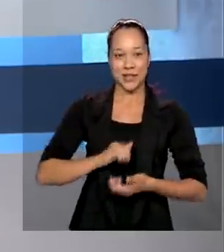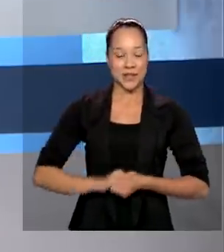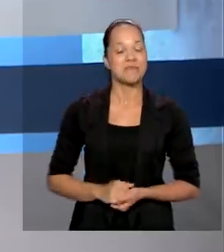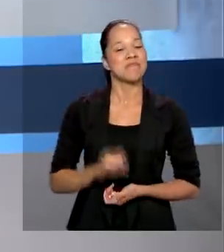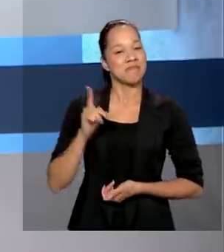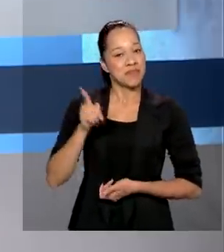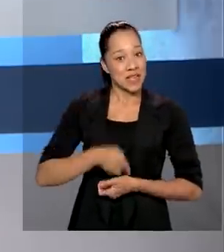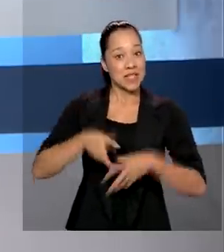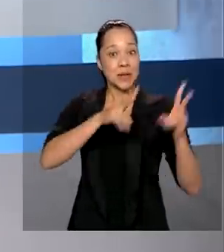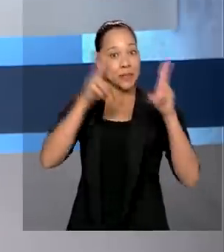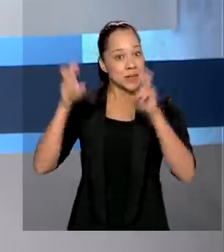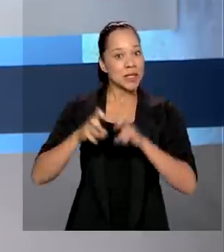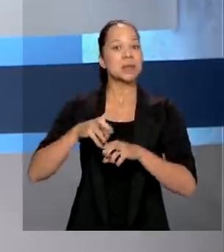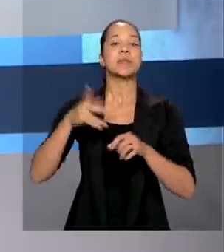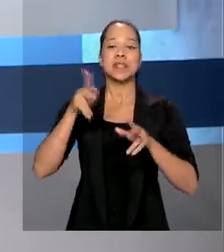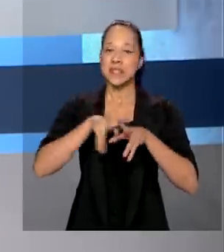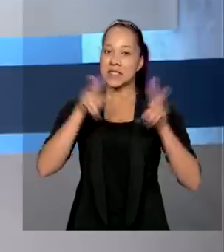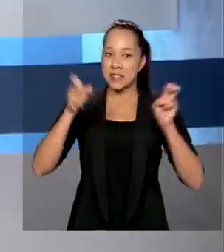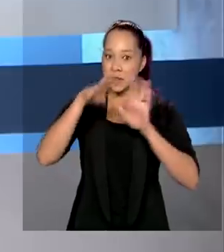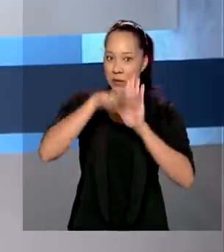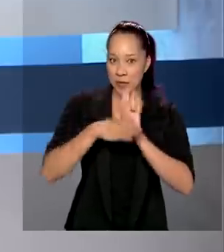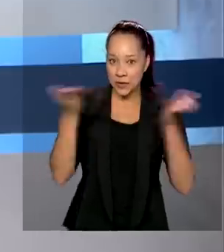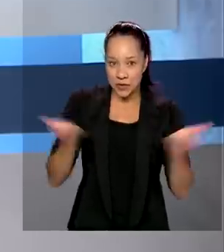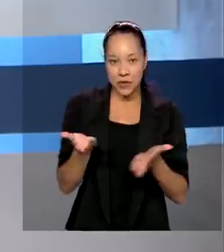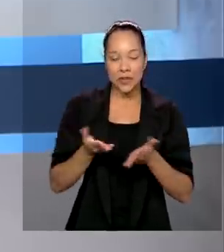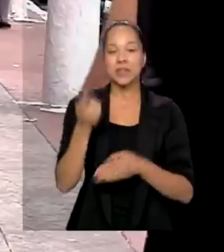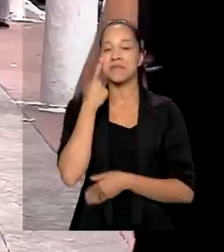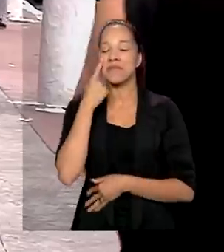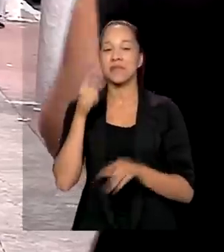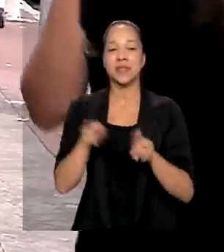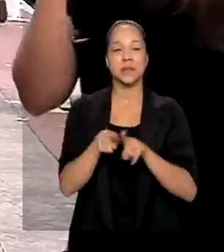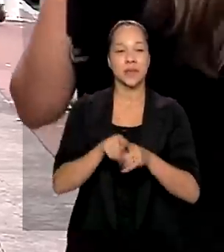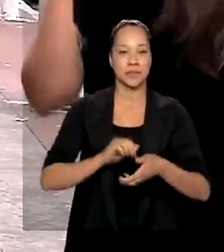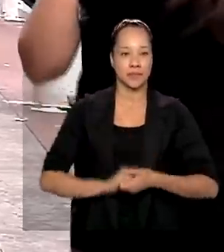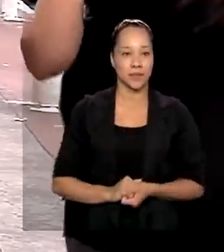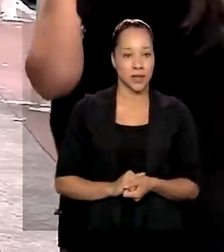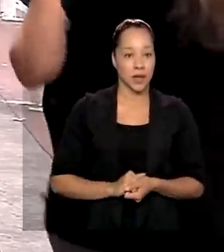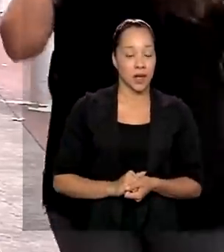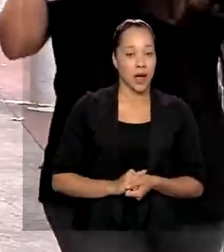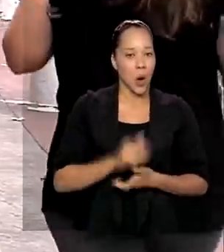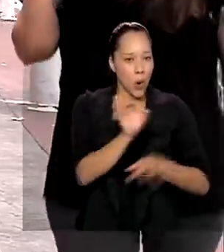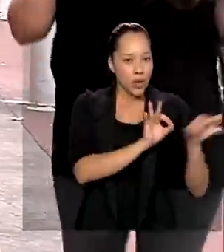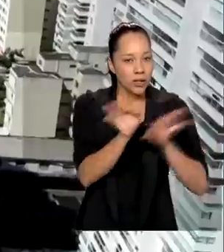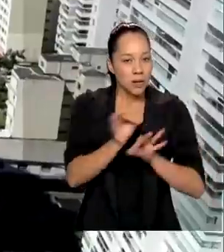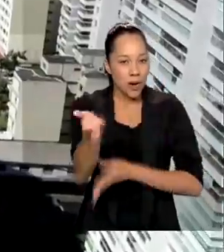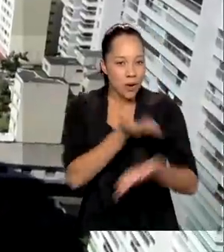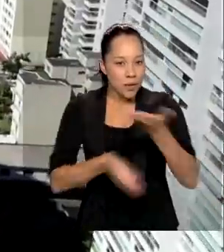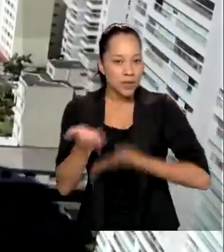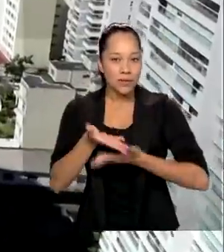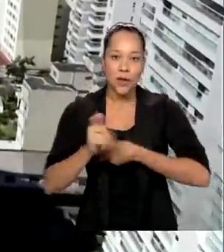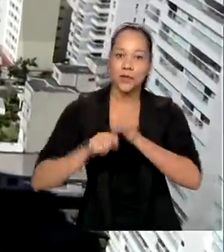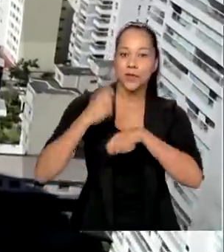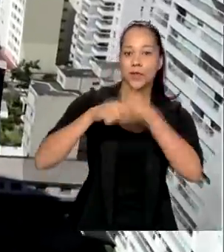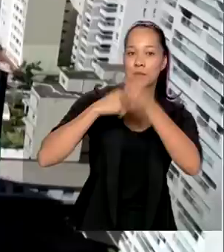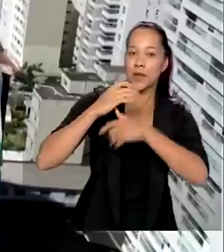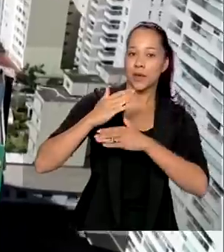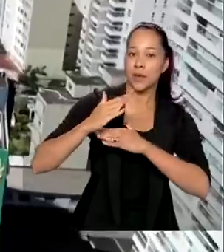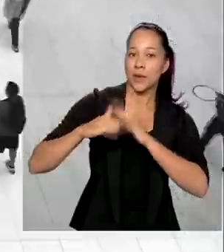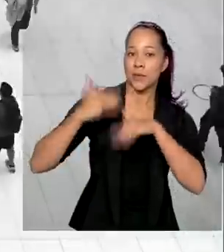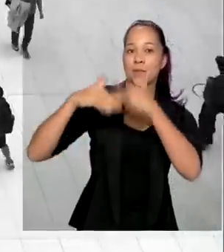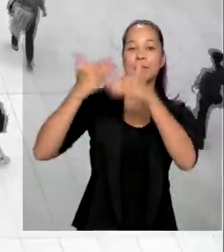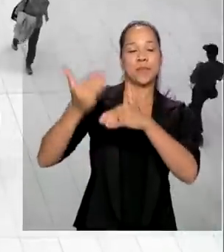Esse é um dos assuntos desta edição e você vai ver também. Organização para a Cooperação e Desenvolvimento Econômico